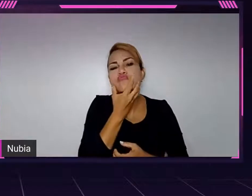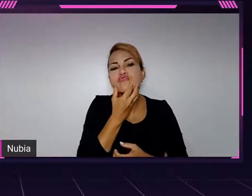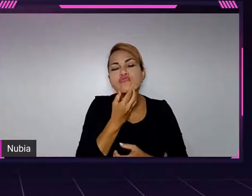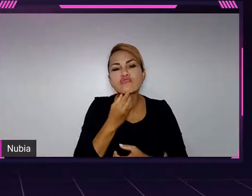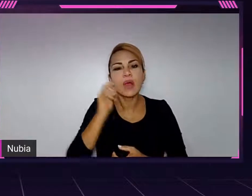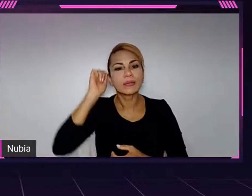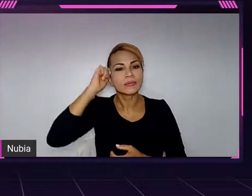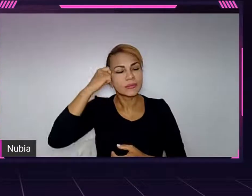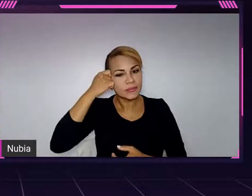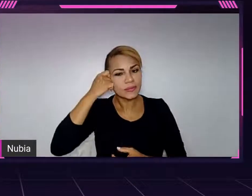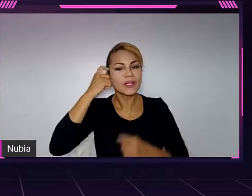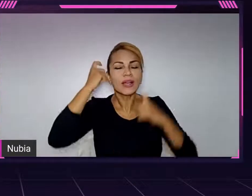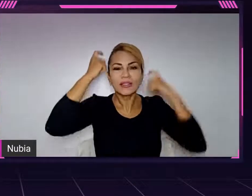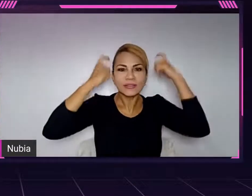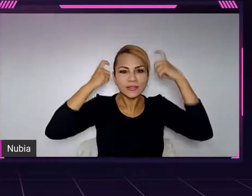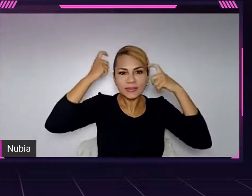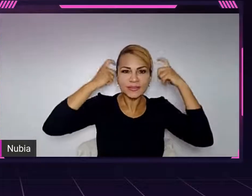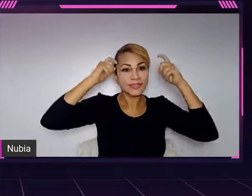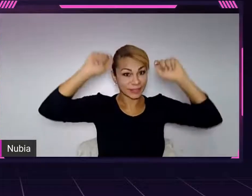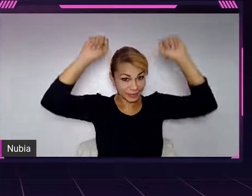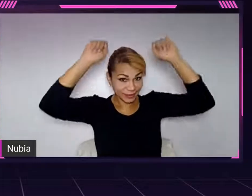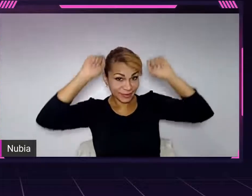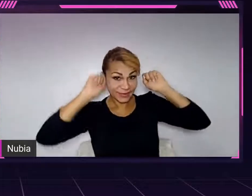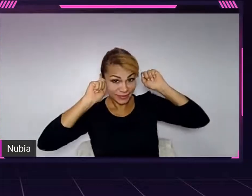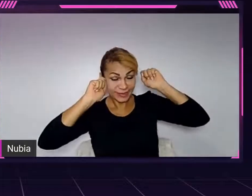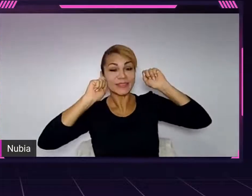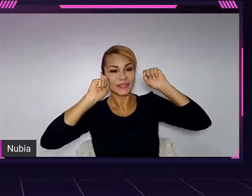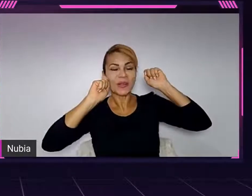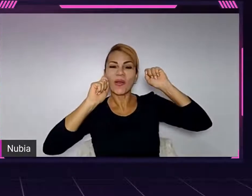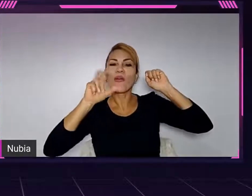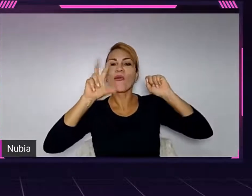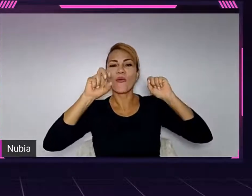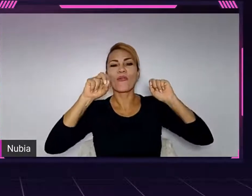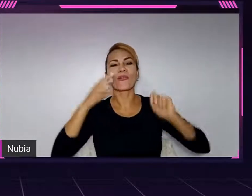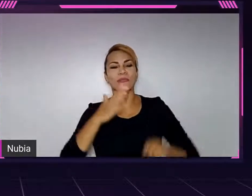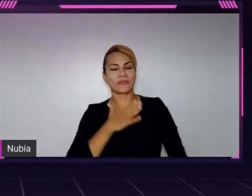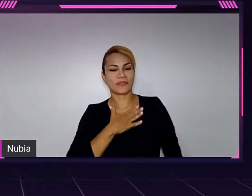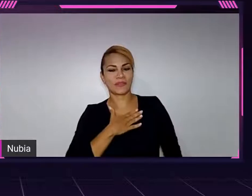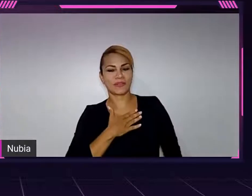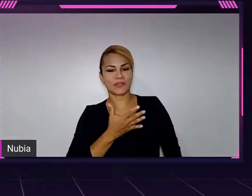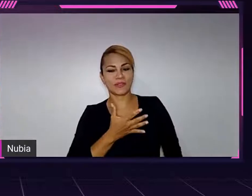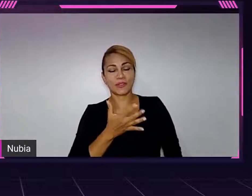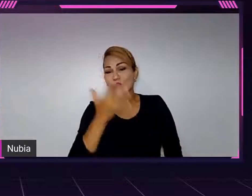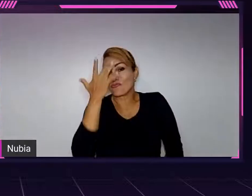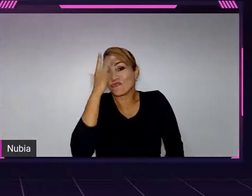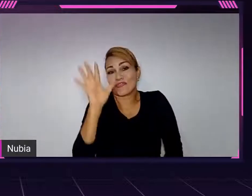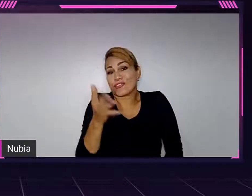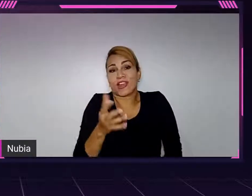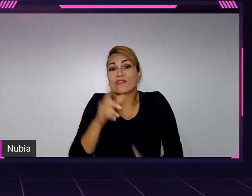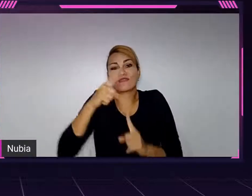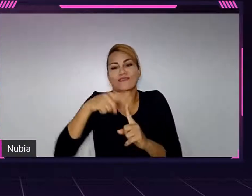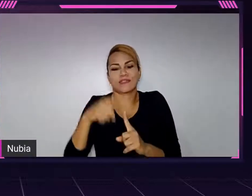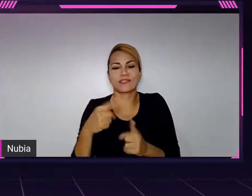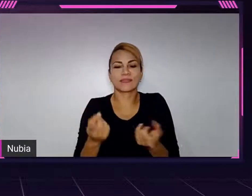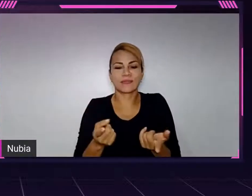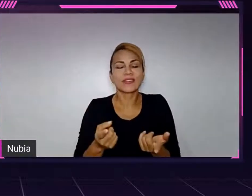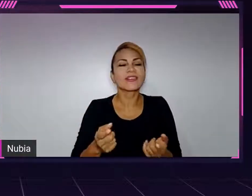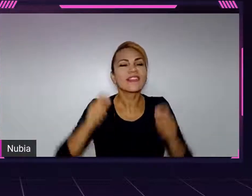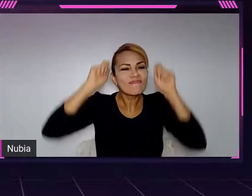escurinho, e estou com o chapéu do meu avô, um chapéu, eu não sei o estilo desse chapéu, mas é um chapéu redondinho, assim, de